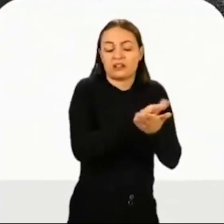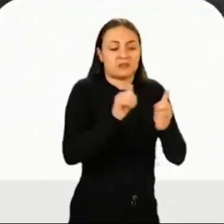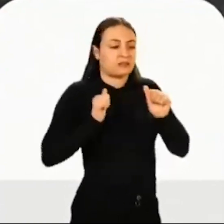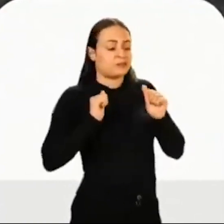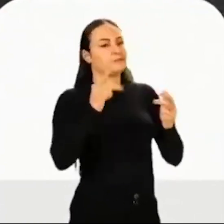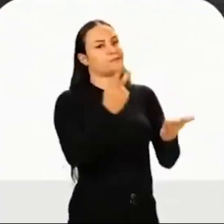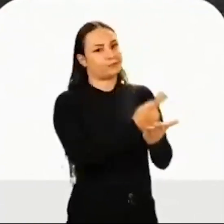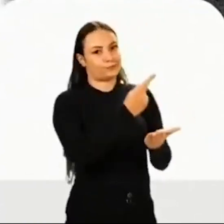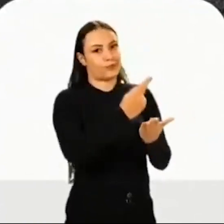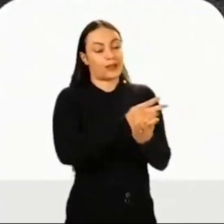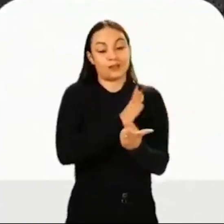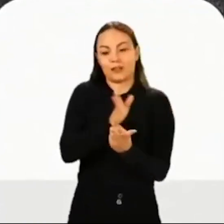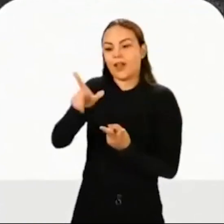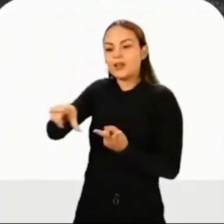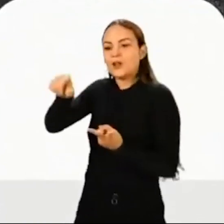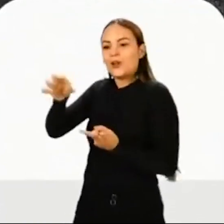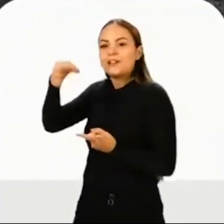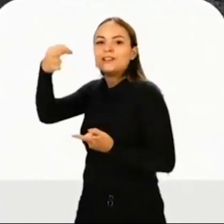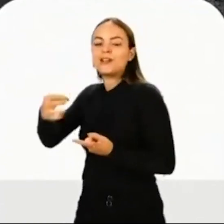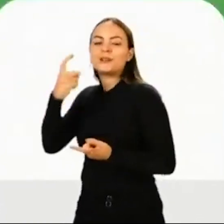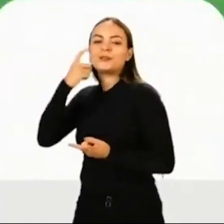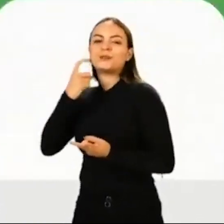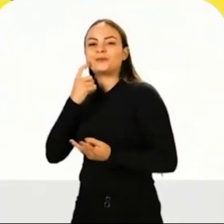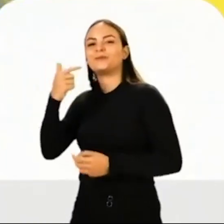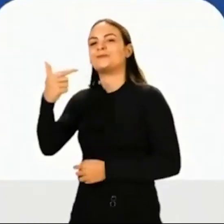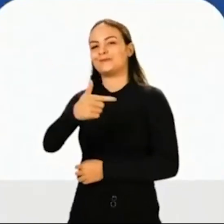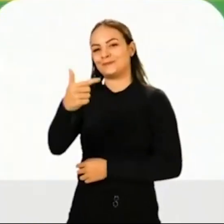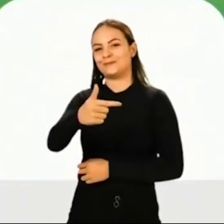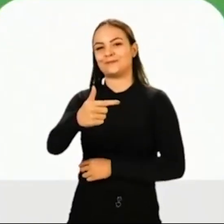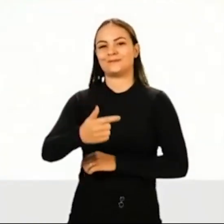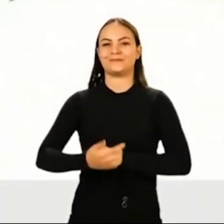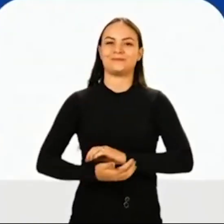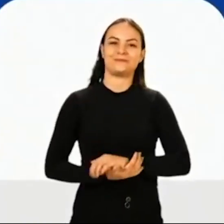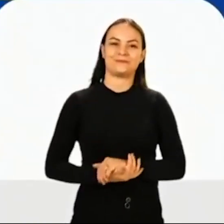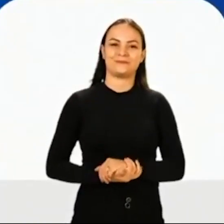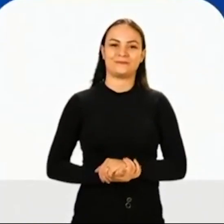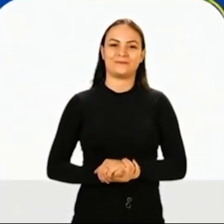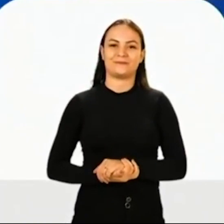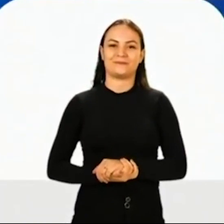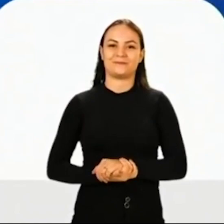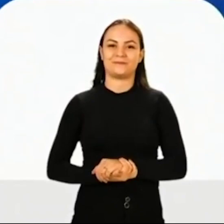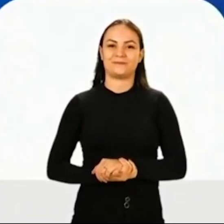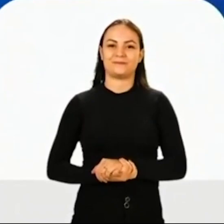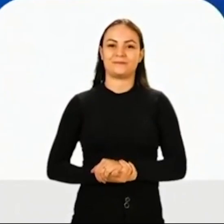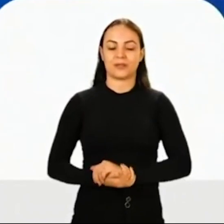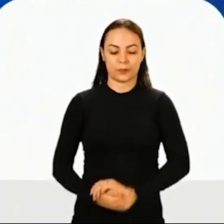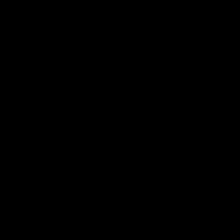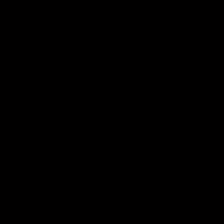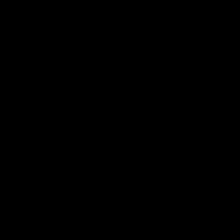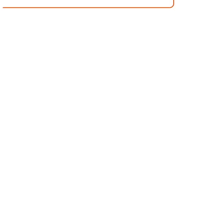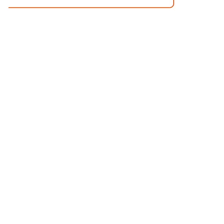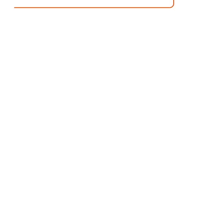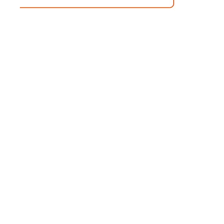decisão. É uma escolha errada. A escolha certa é Marcos Rogério. 22.